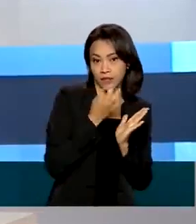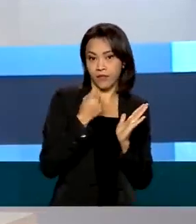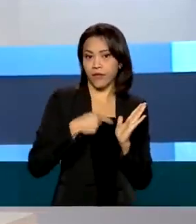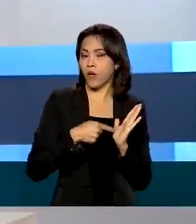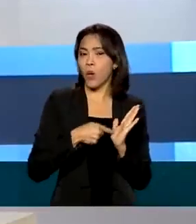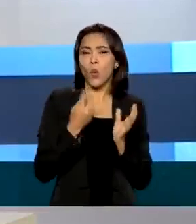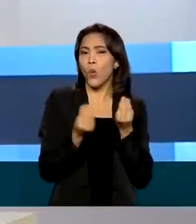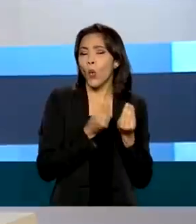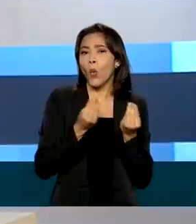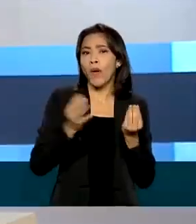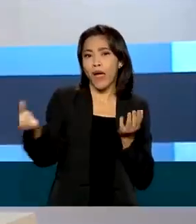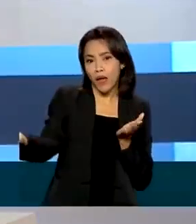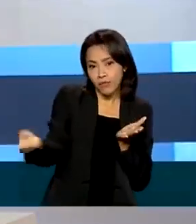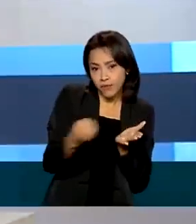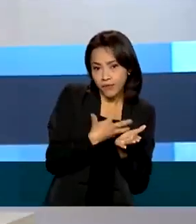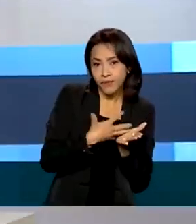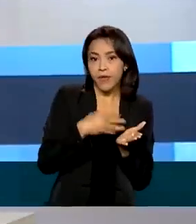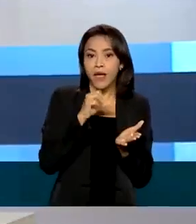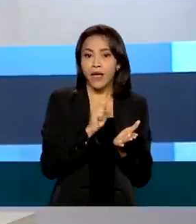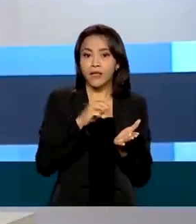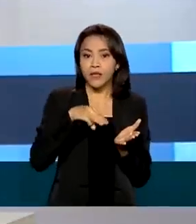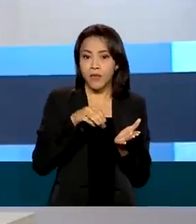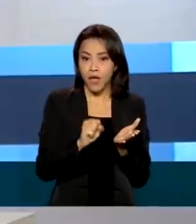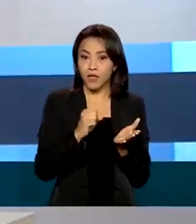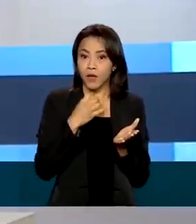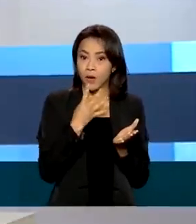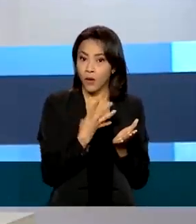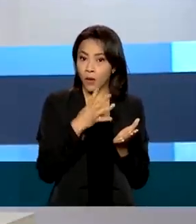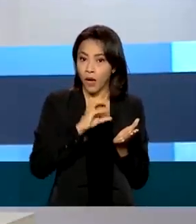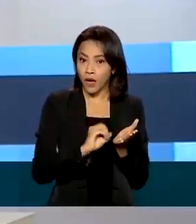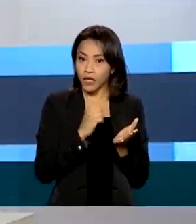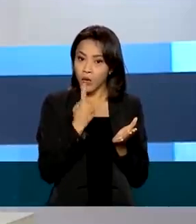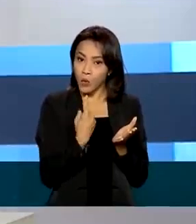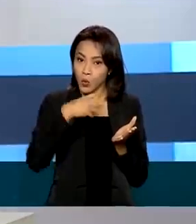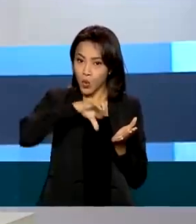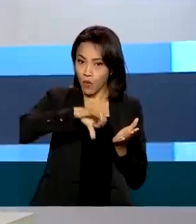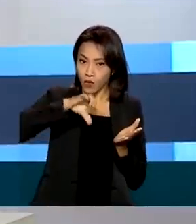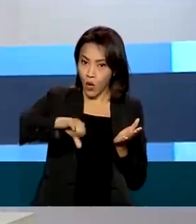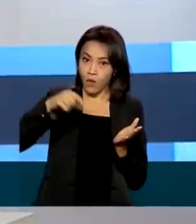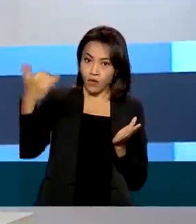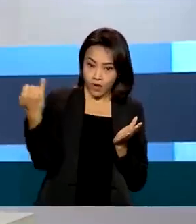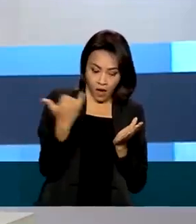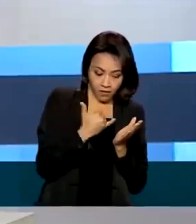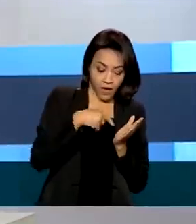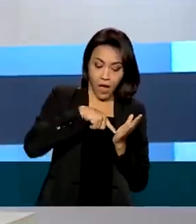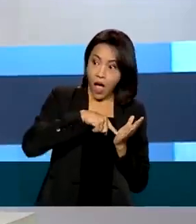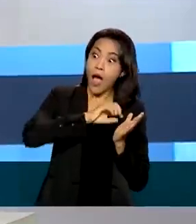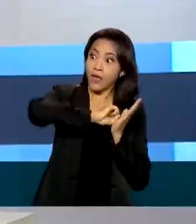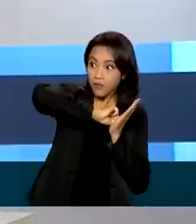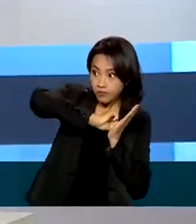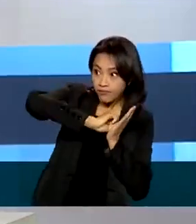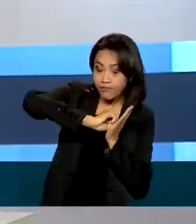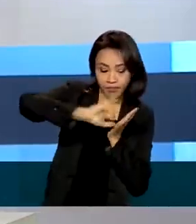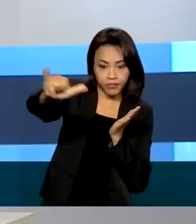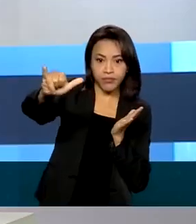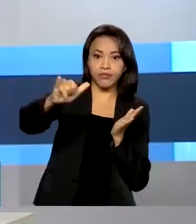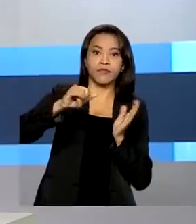é só enviar um SMS para o número 4199. Em caso de desastres, eles receberão um alerta online.